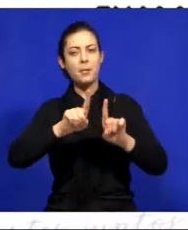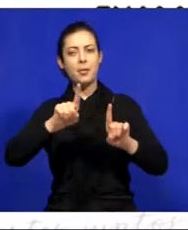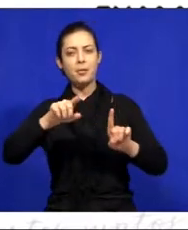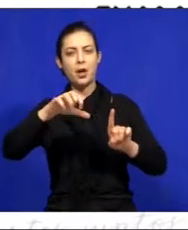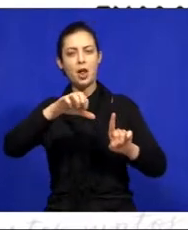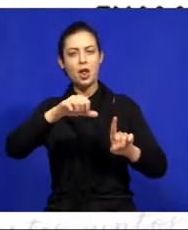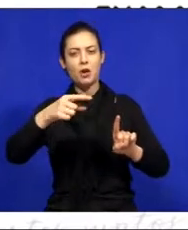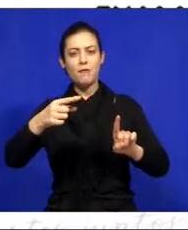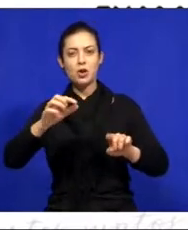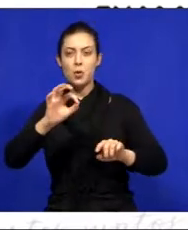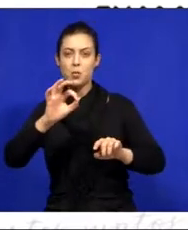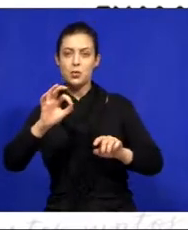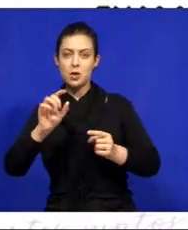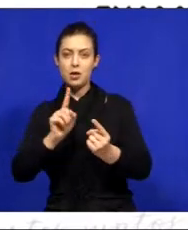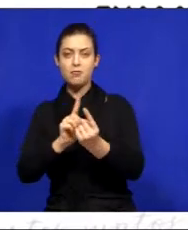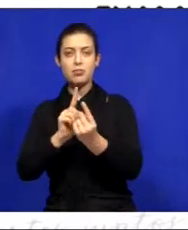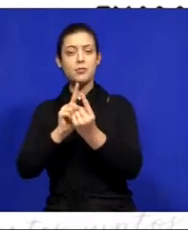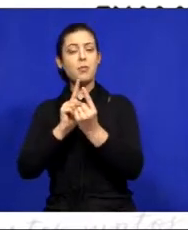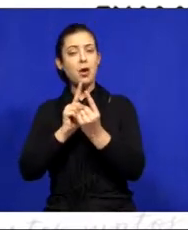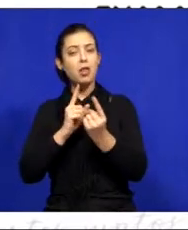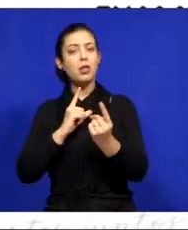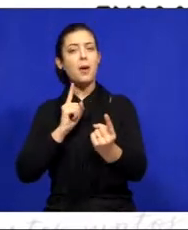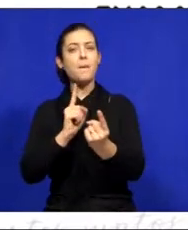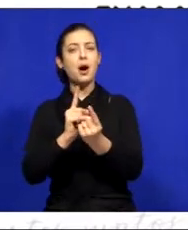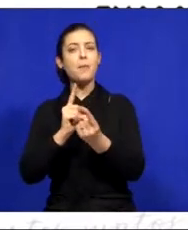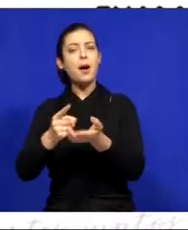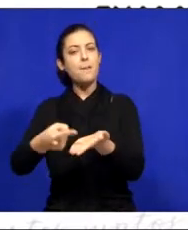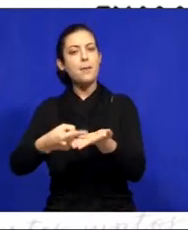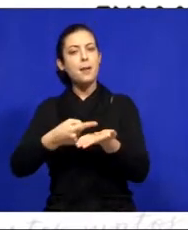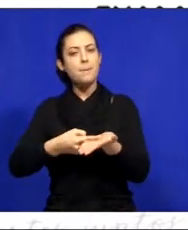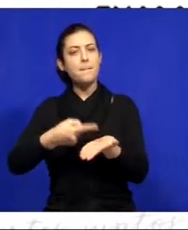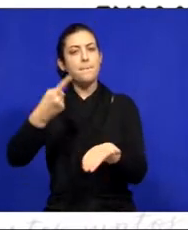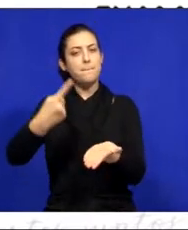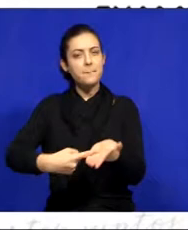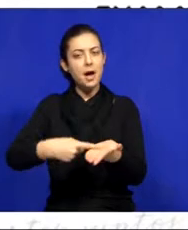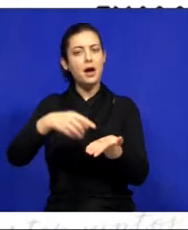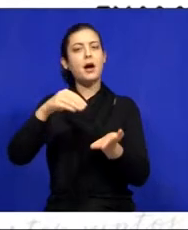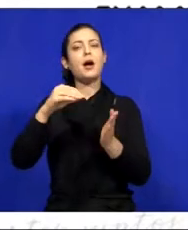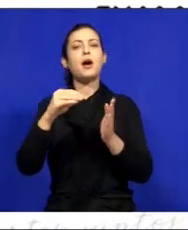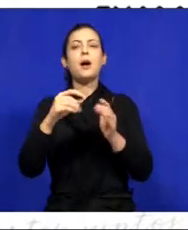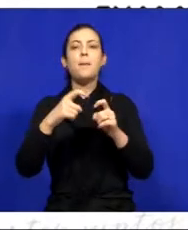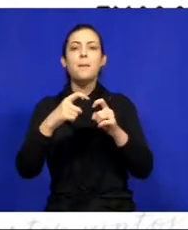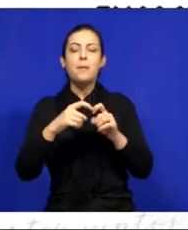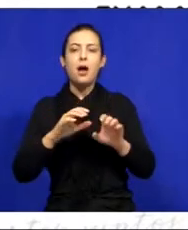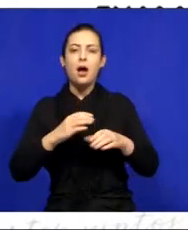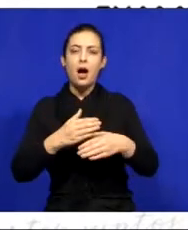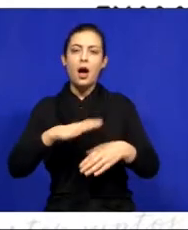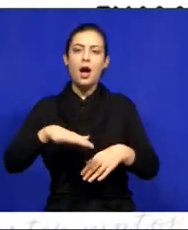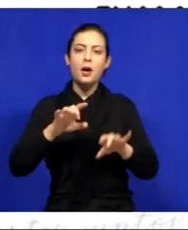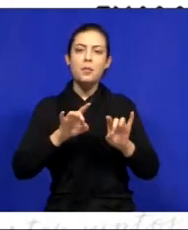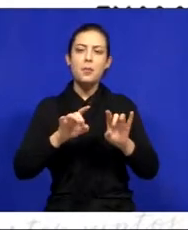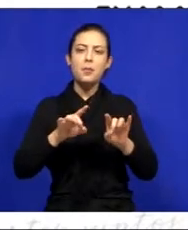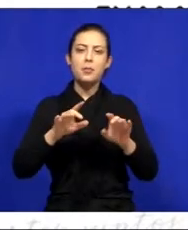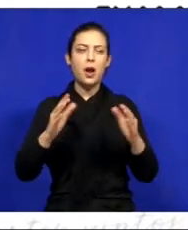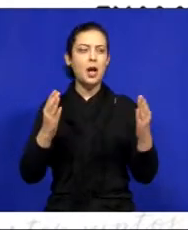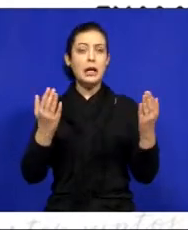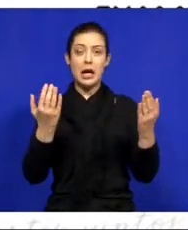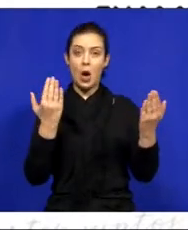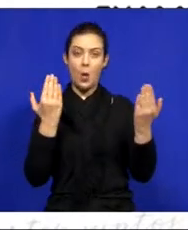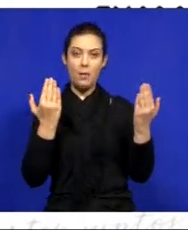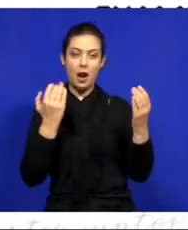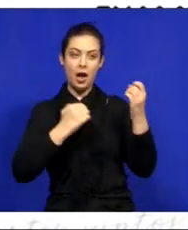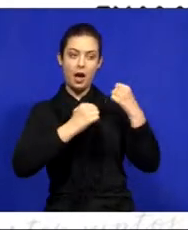91% em consultas relacionadas ao mesmo período do ano passado. Então,